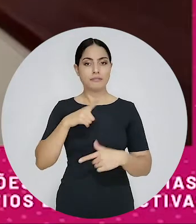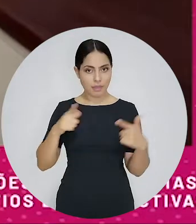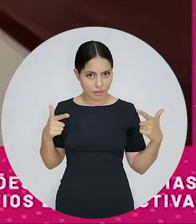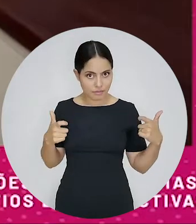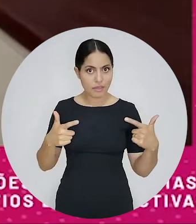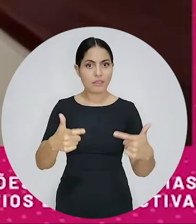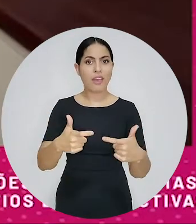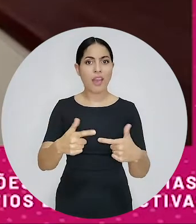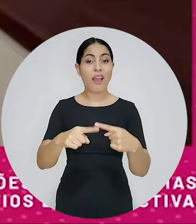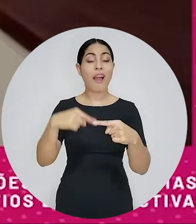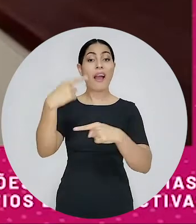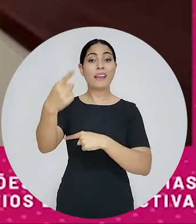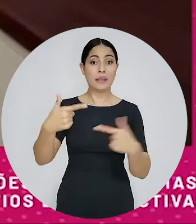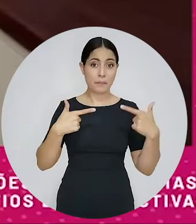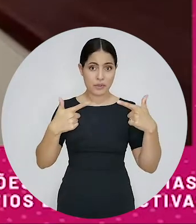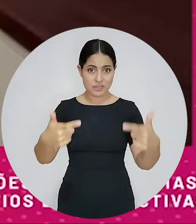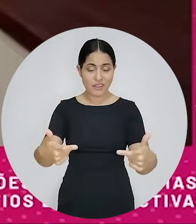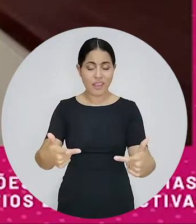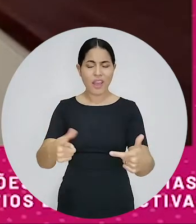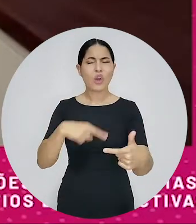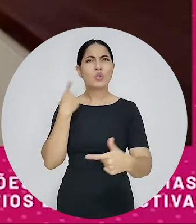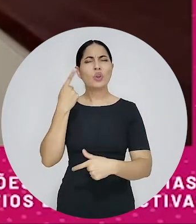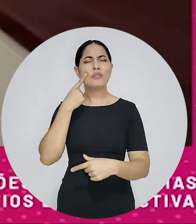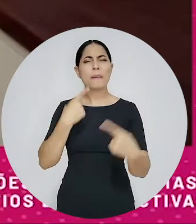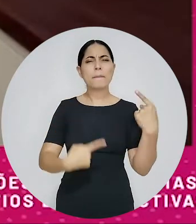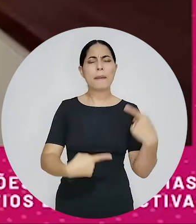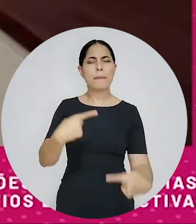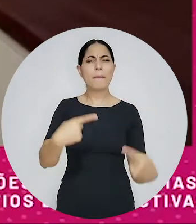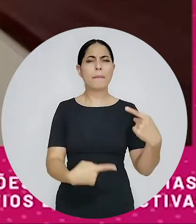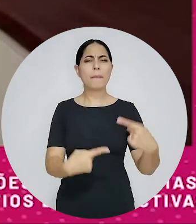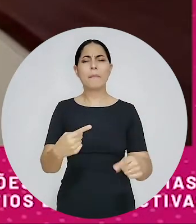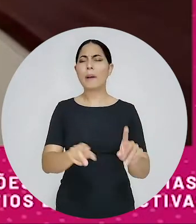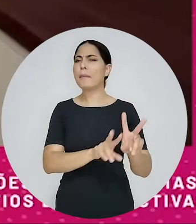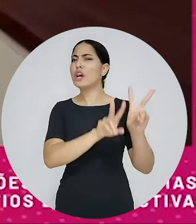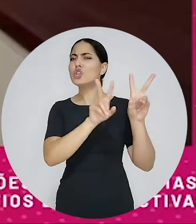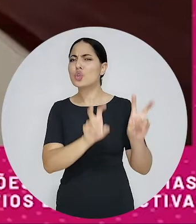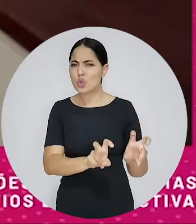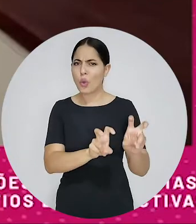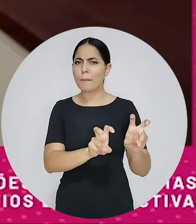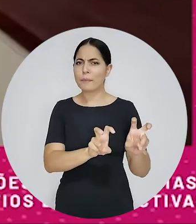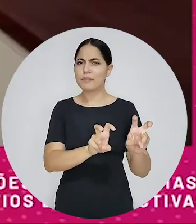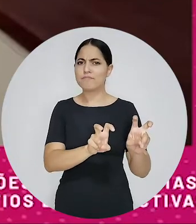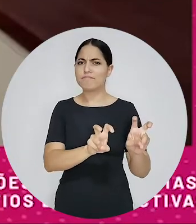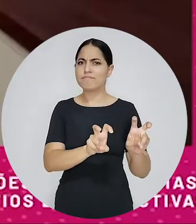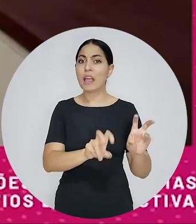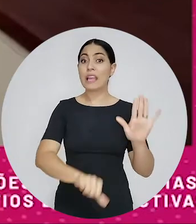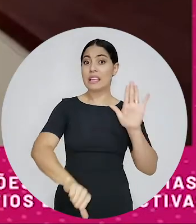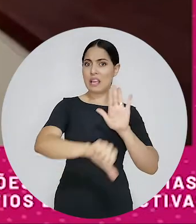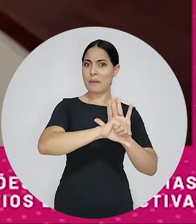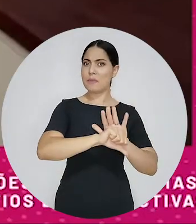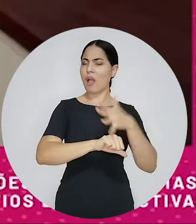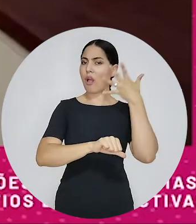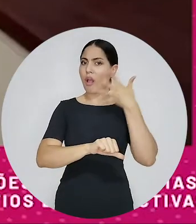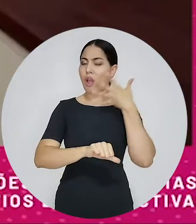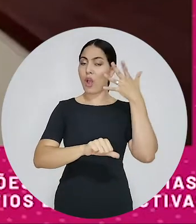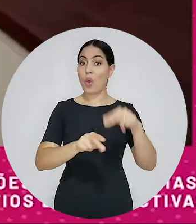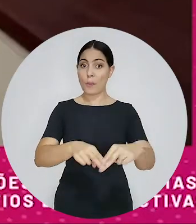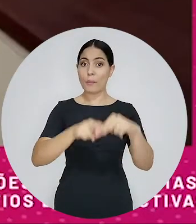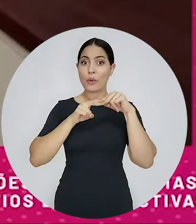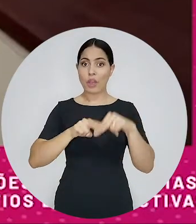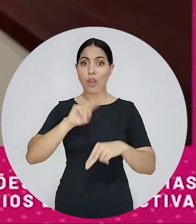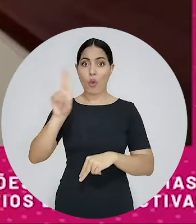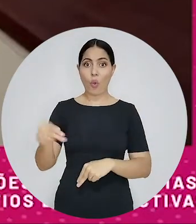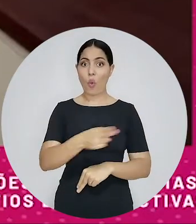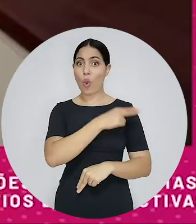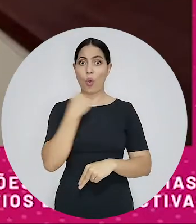pós-guerra, a gente discutiu a forma de um controle extremo do conteúdo, que é criminalizar uma fala. Negar